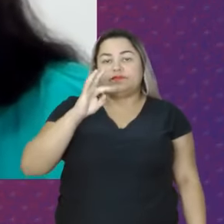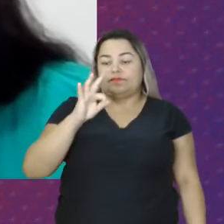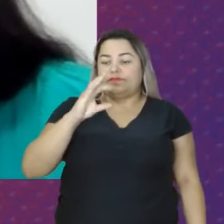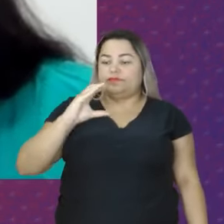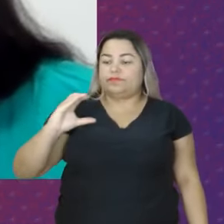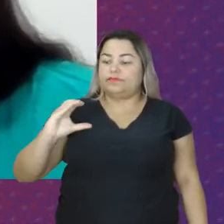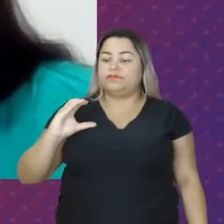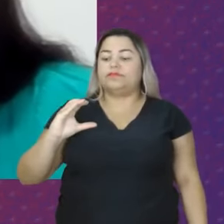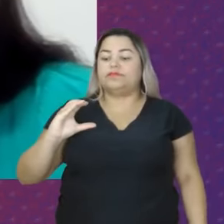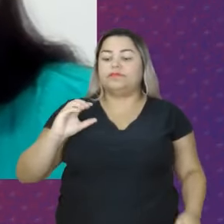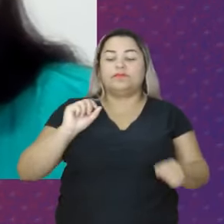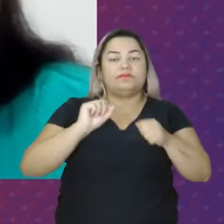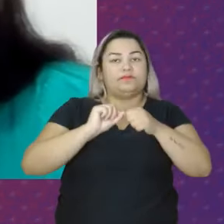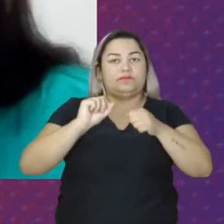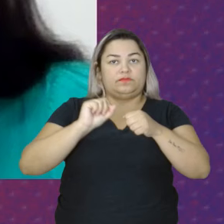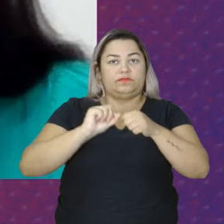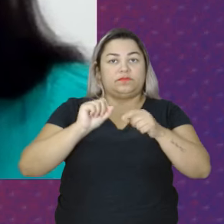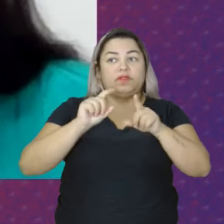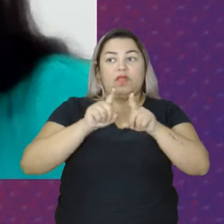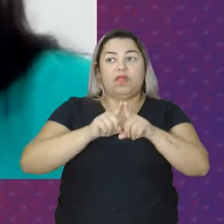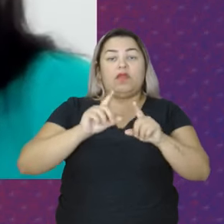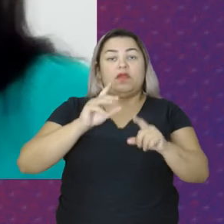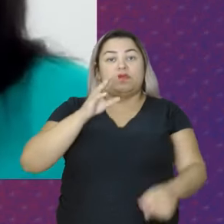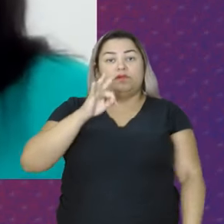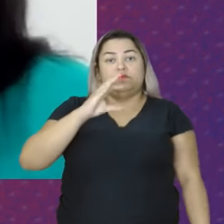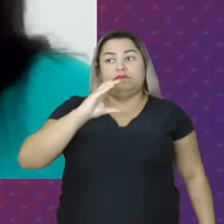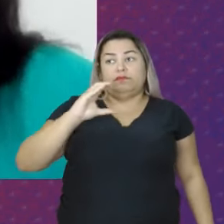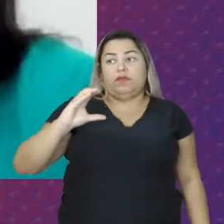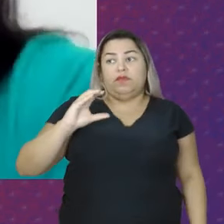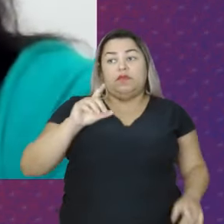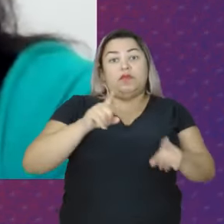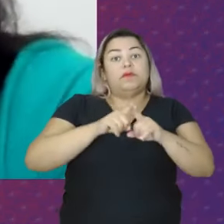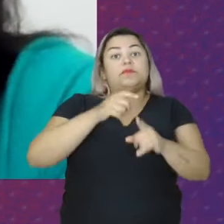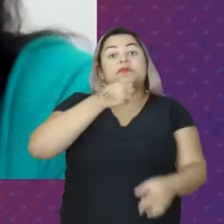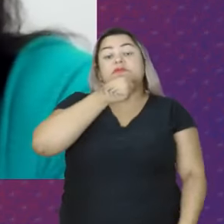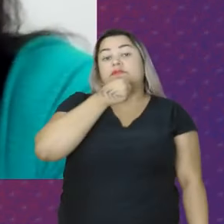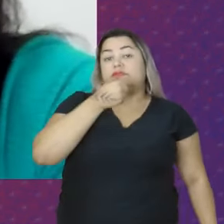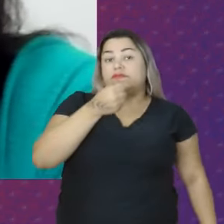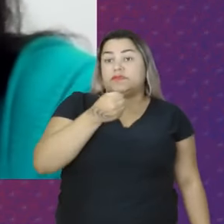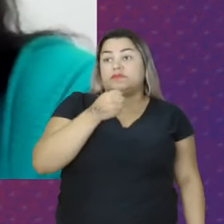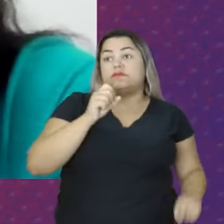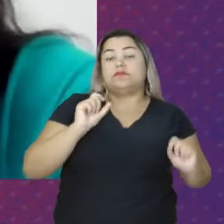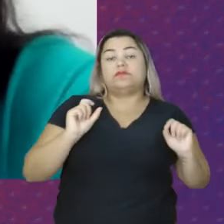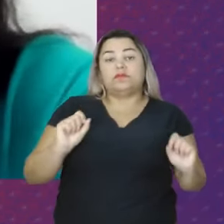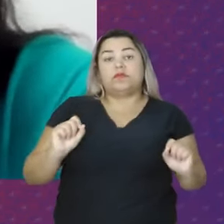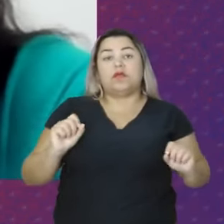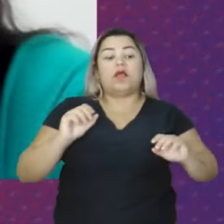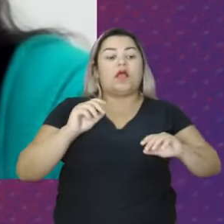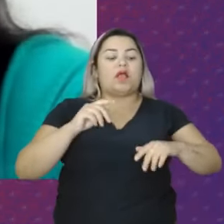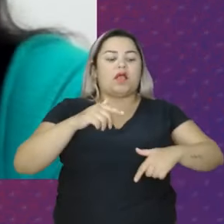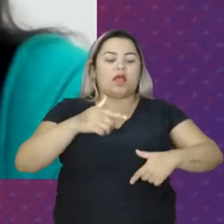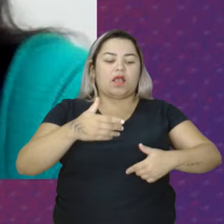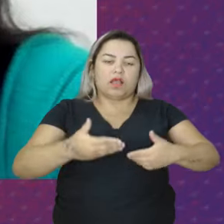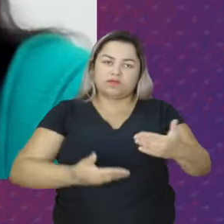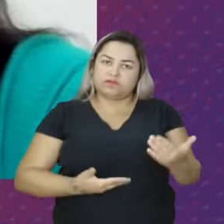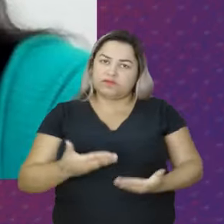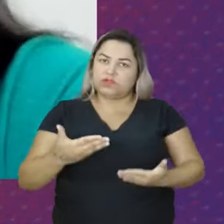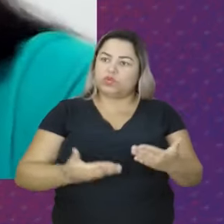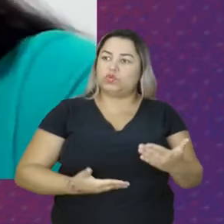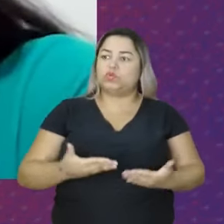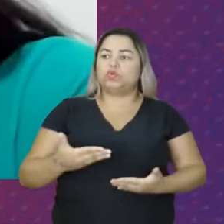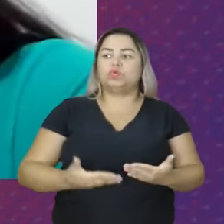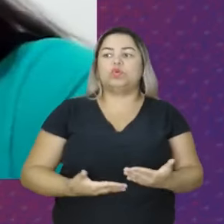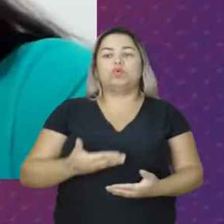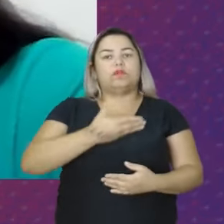Que ela Que ela fez E ela fez esse TCC Entrevistando É As funcionárias Da época Servidoras